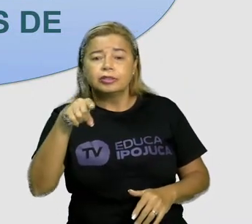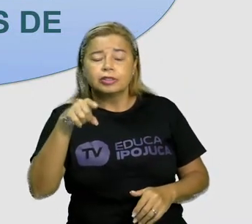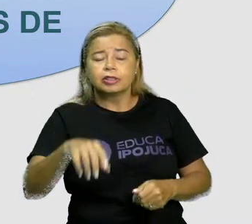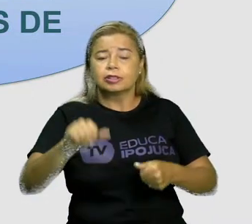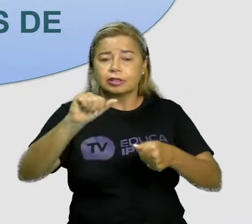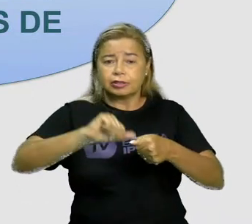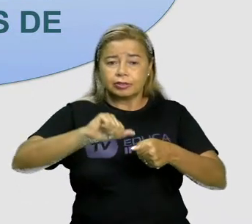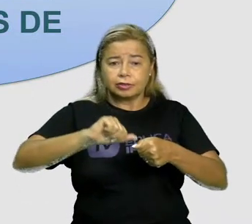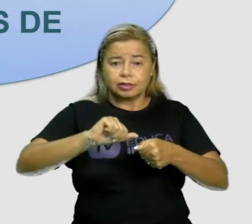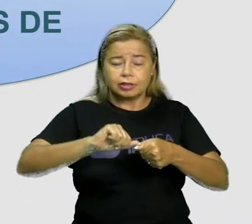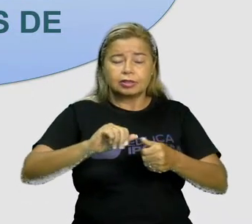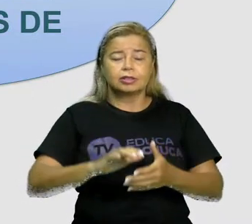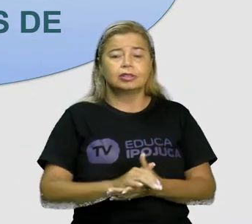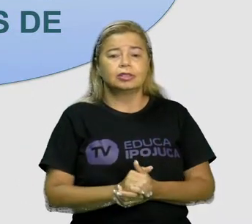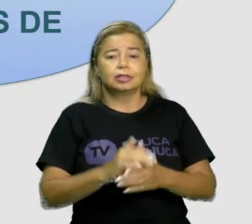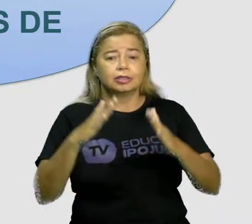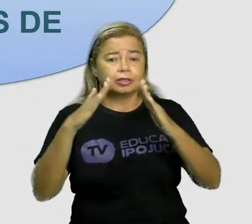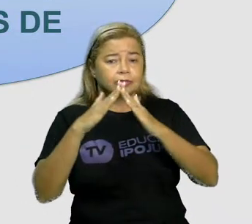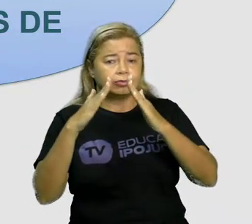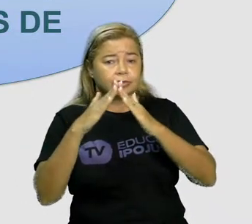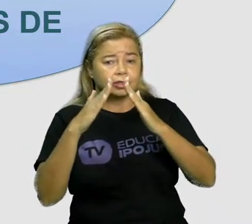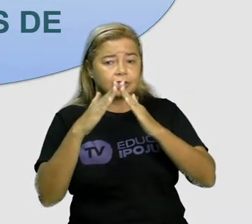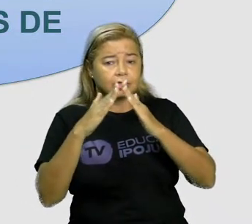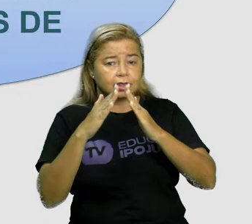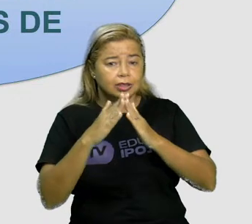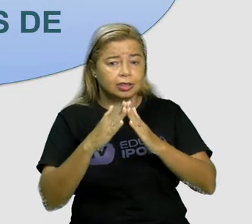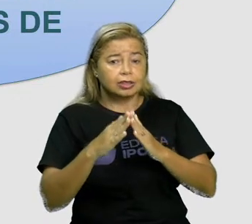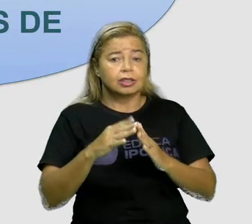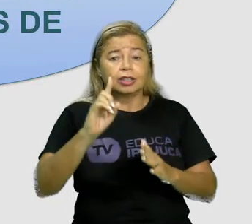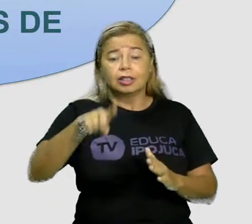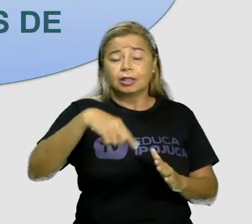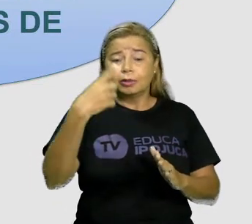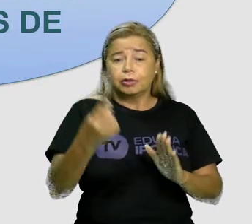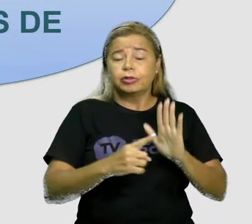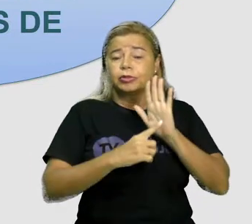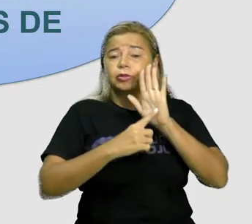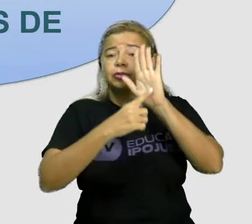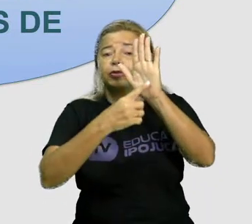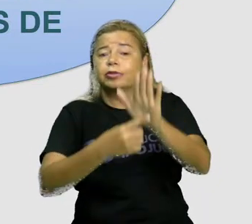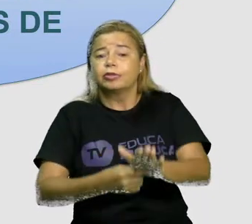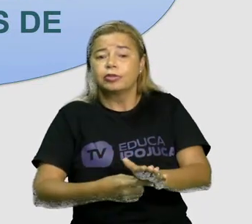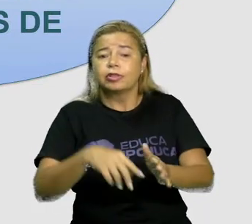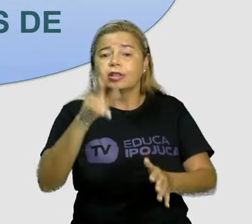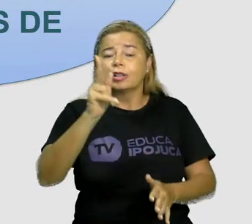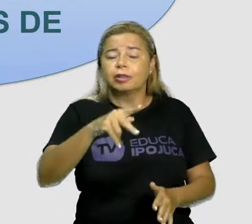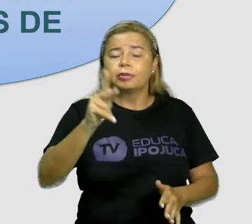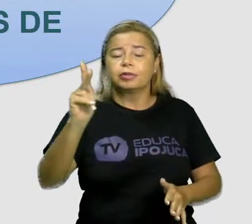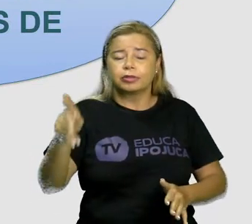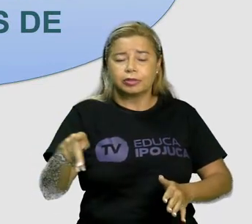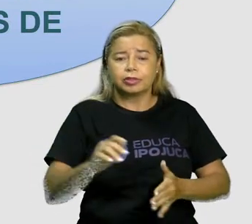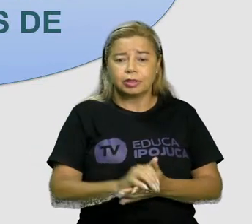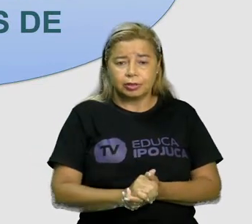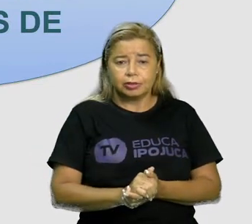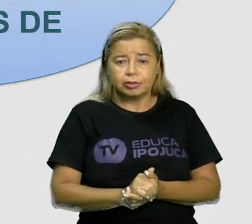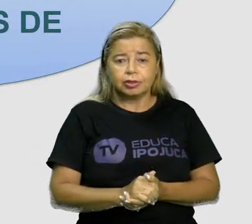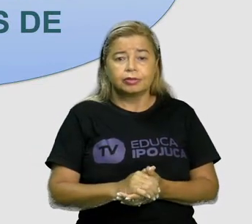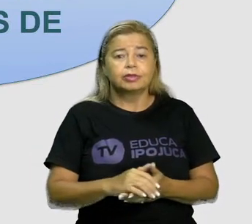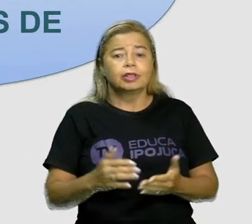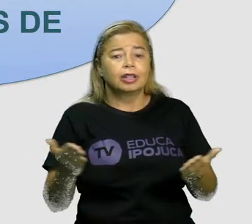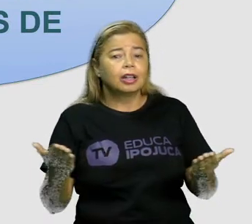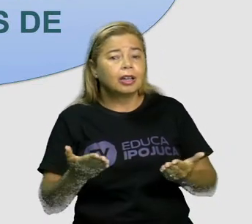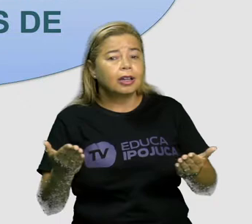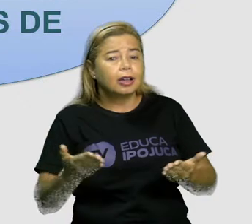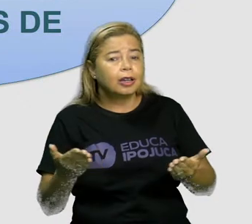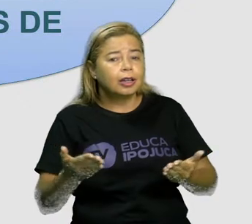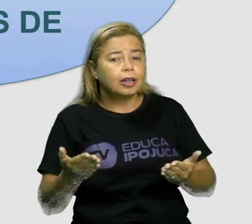fazerem, fazer e mostrar à professora. Vamos entender o nosso desafio da nossa primeira aula